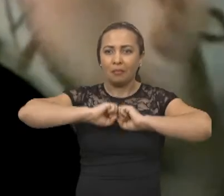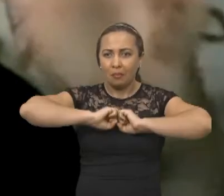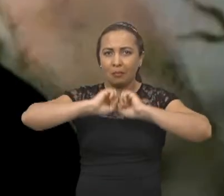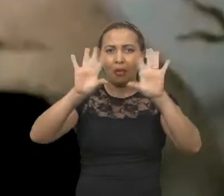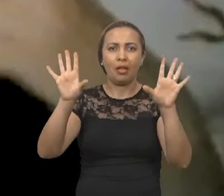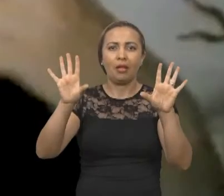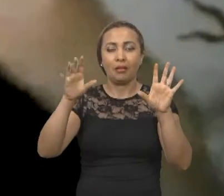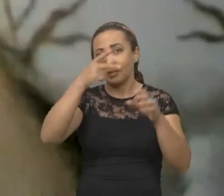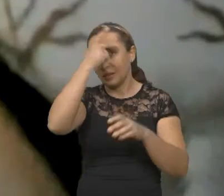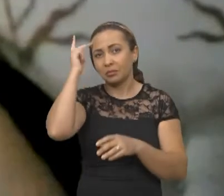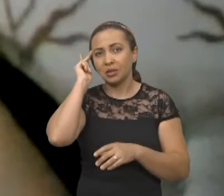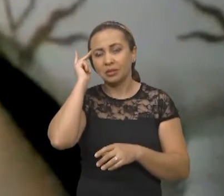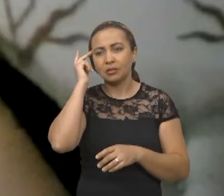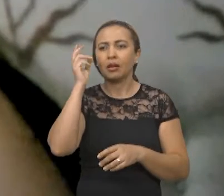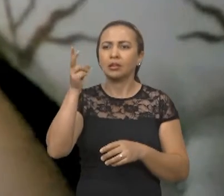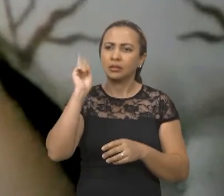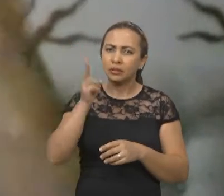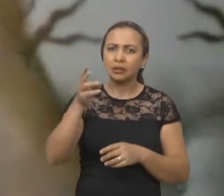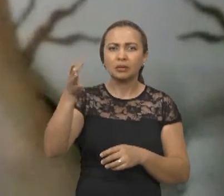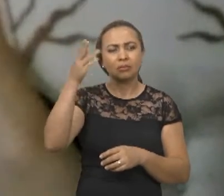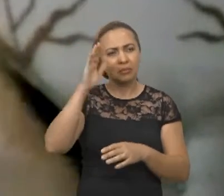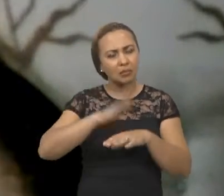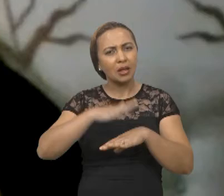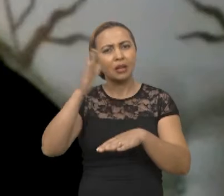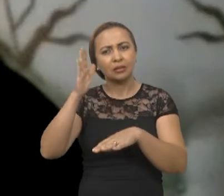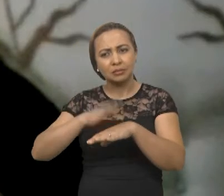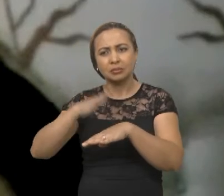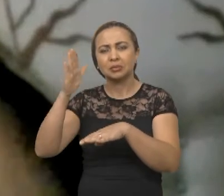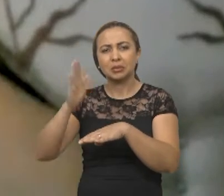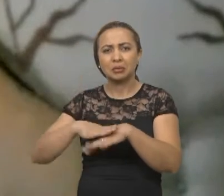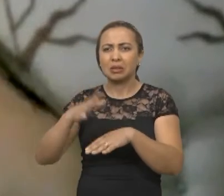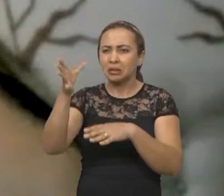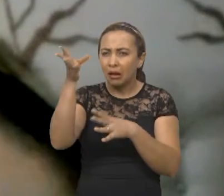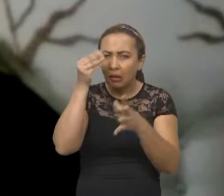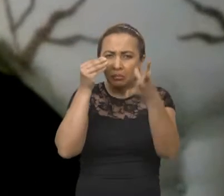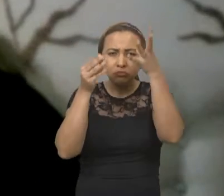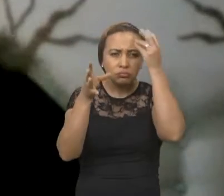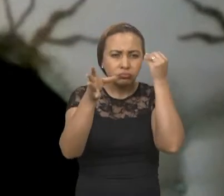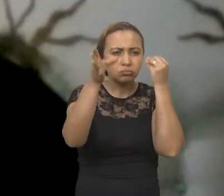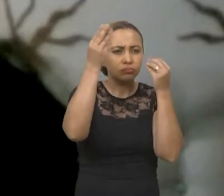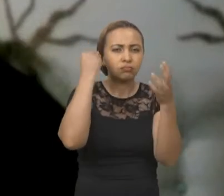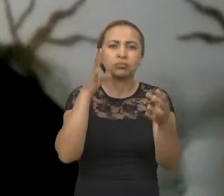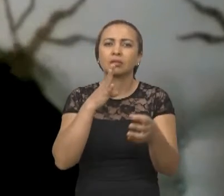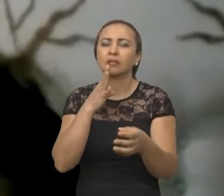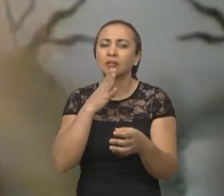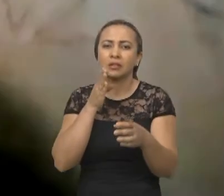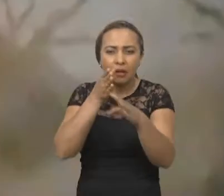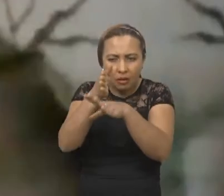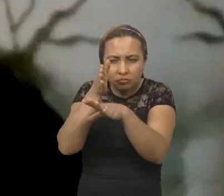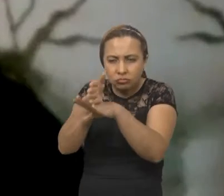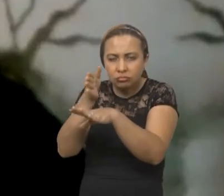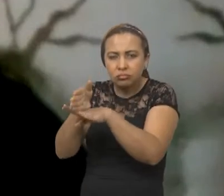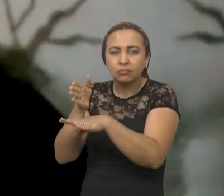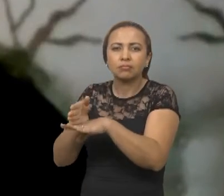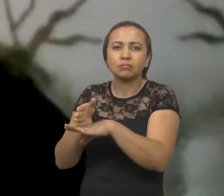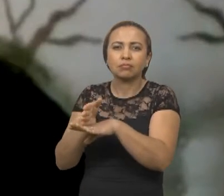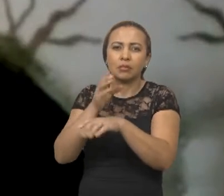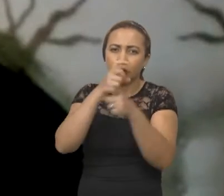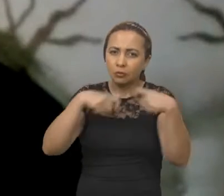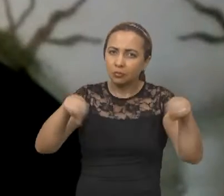esses casos. Então, assim, as pessoas, cada vez mais, inclusive, elas estão se apropriando desse meio digital